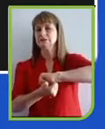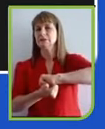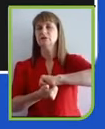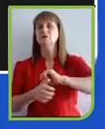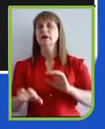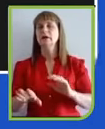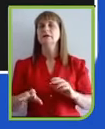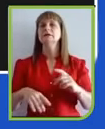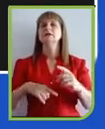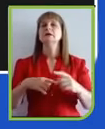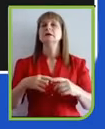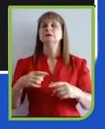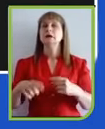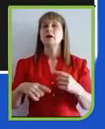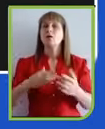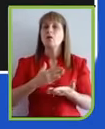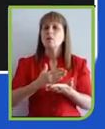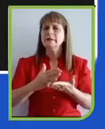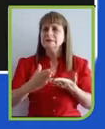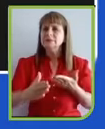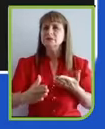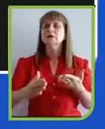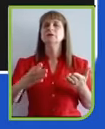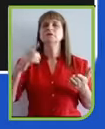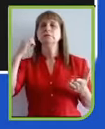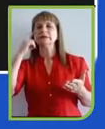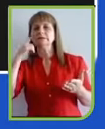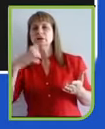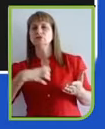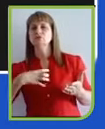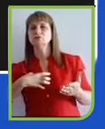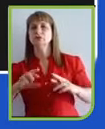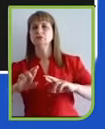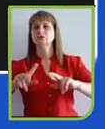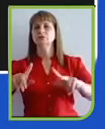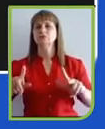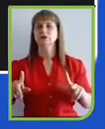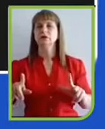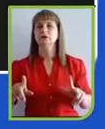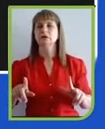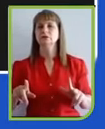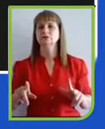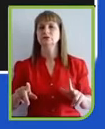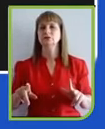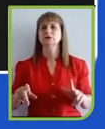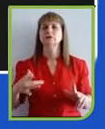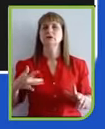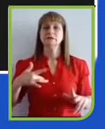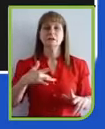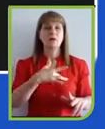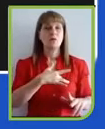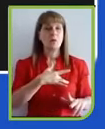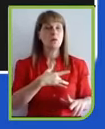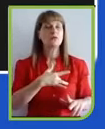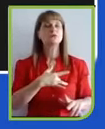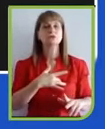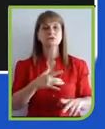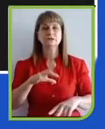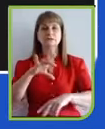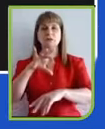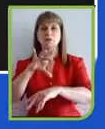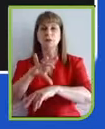a saúde integral e segurança. Acho que todos nós também observamos empresas muito